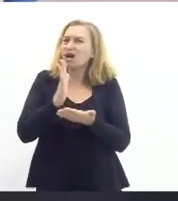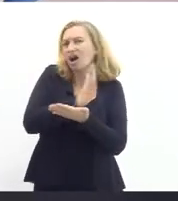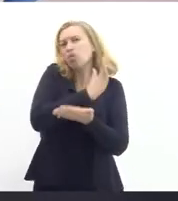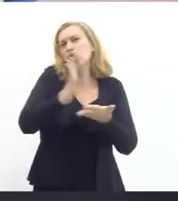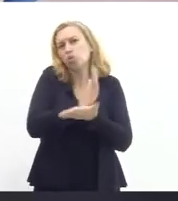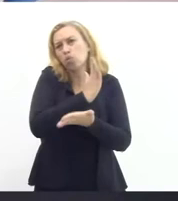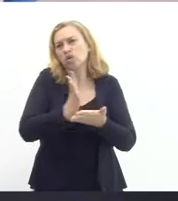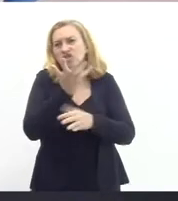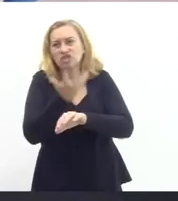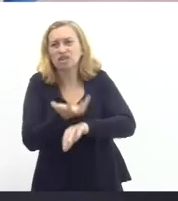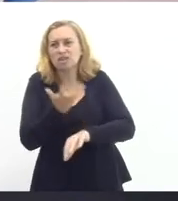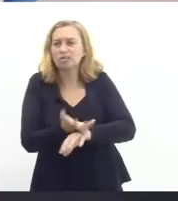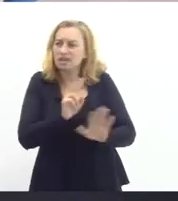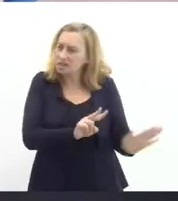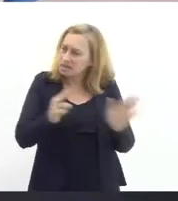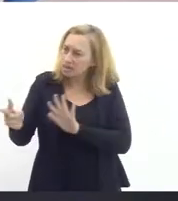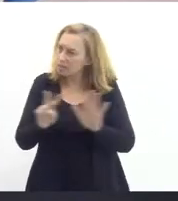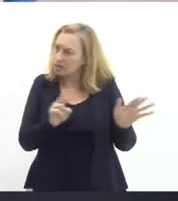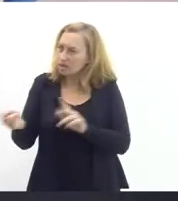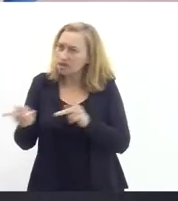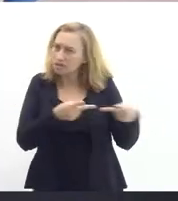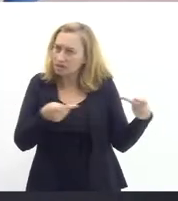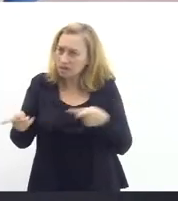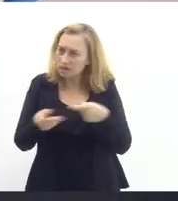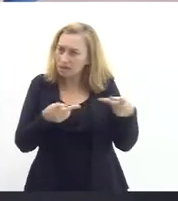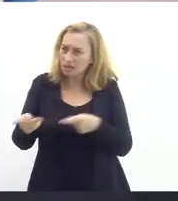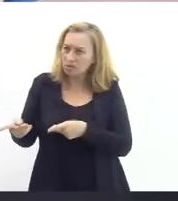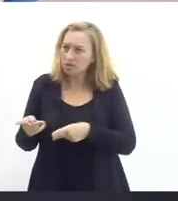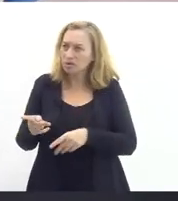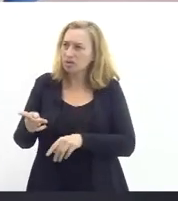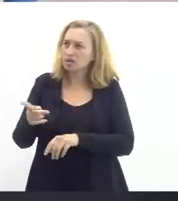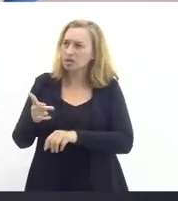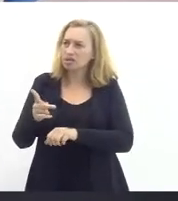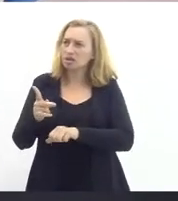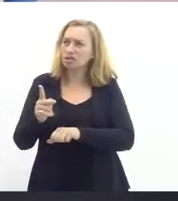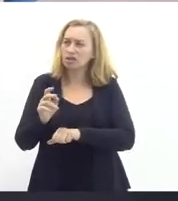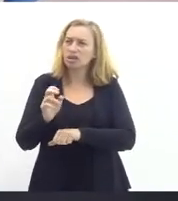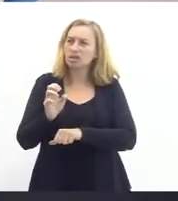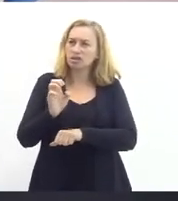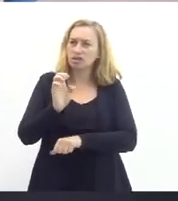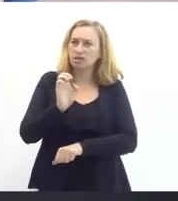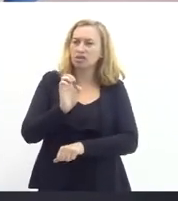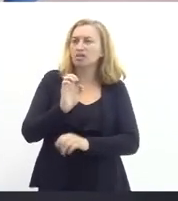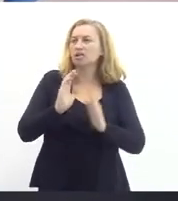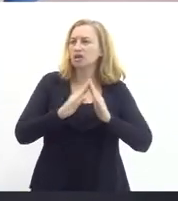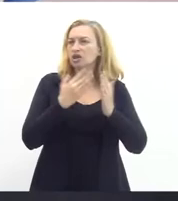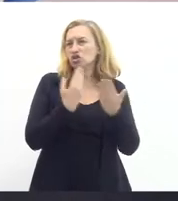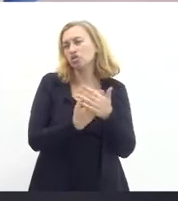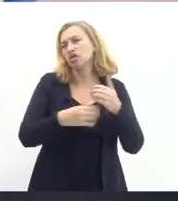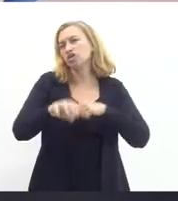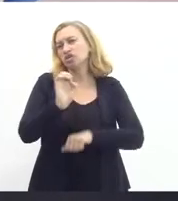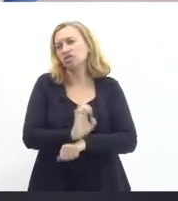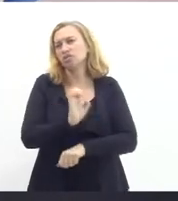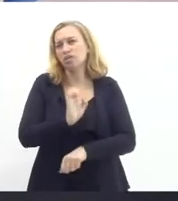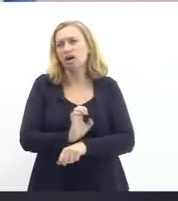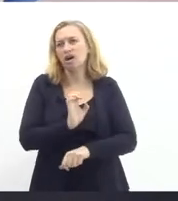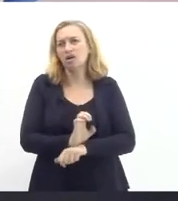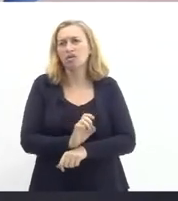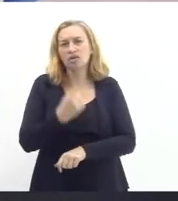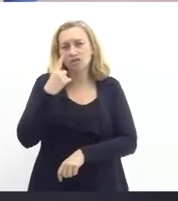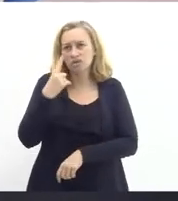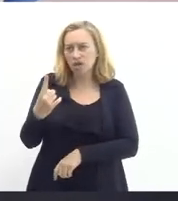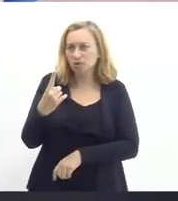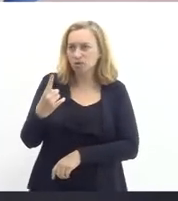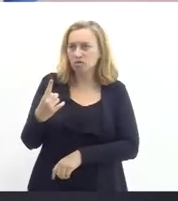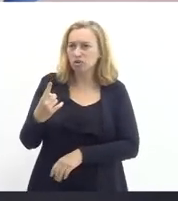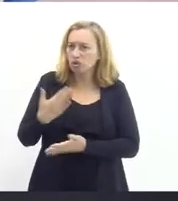semana, nós visitamos, por exemplo, o Colégio Estadual Davi Capistrano, colégio onde eu dei aula. Nós temos lá turmas que estão,